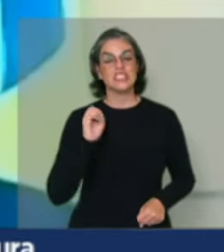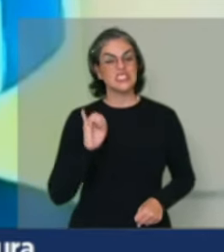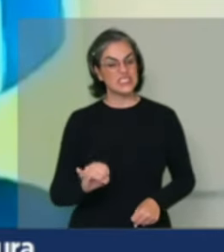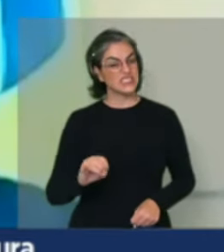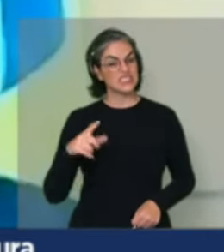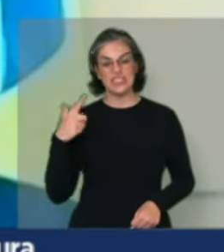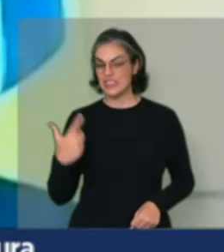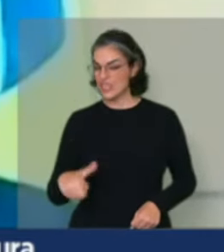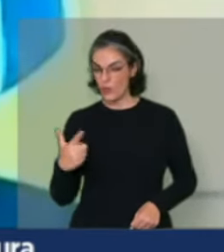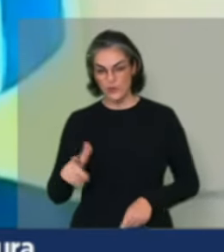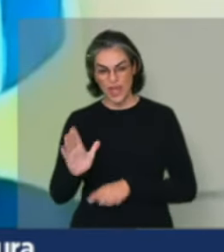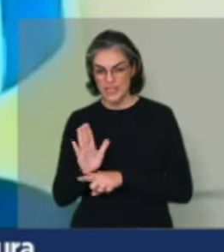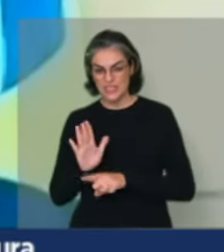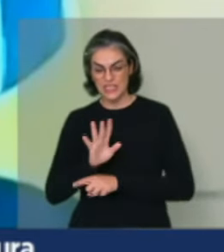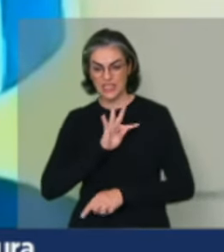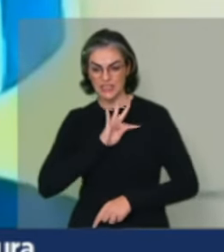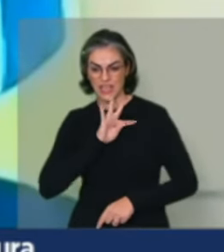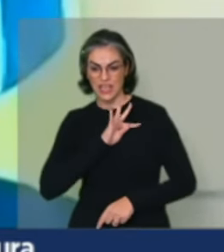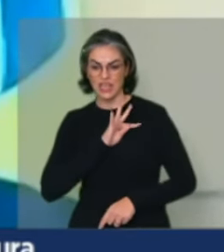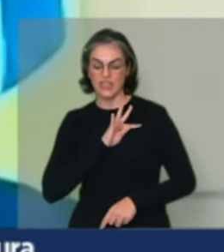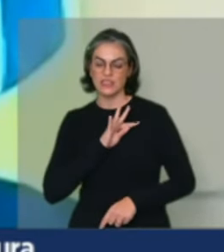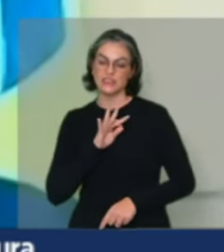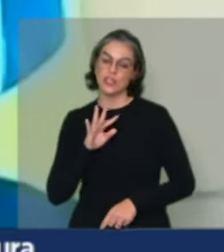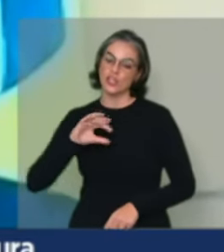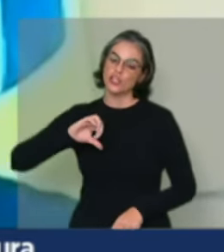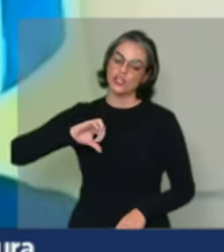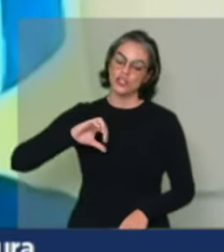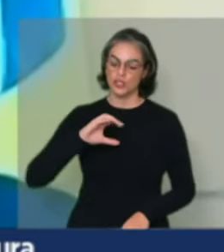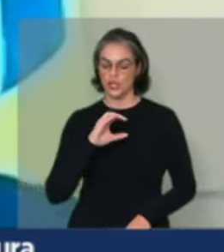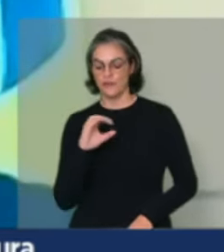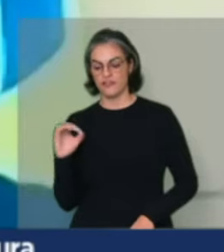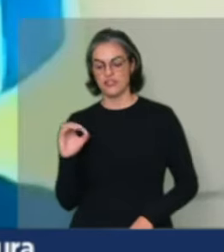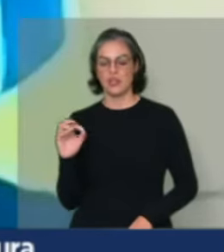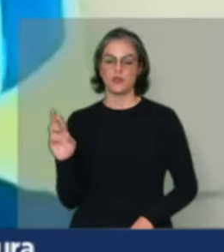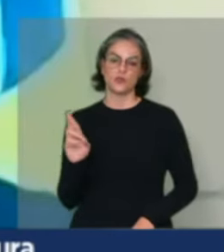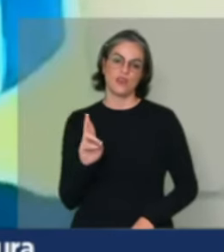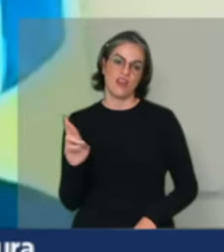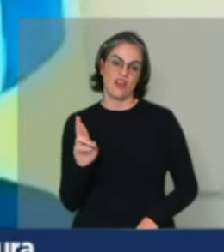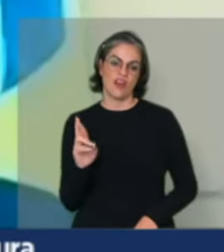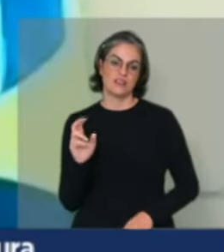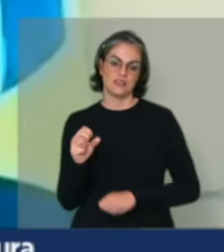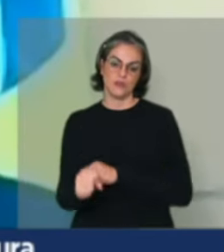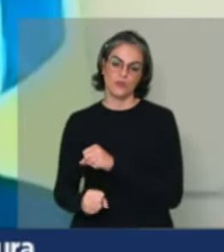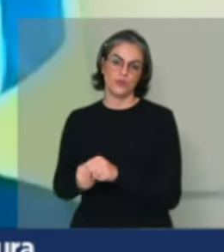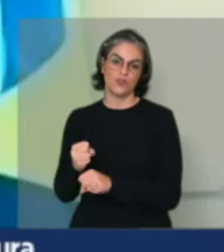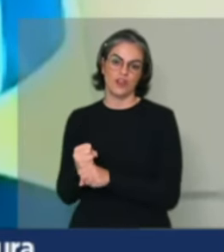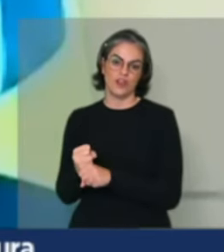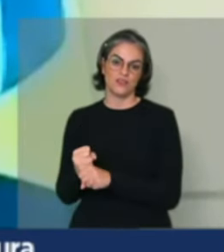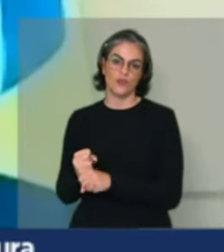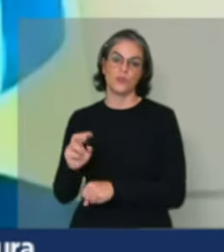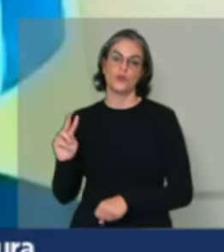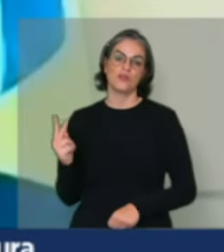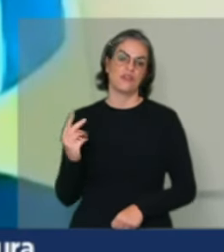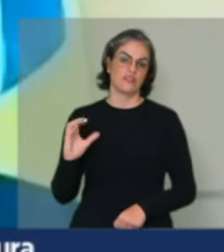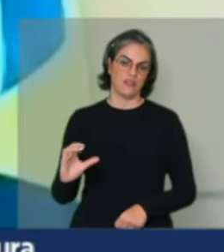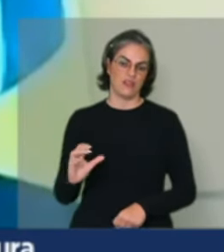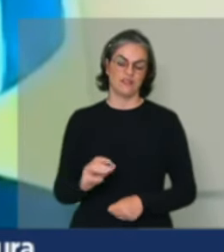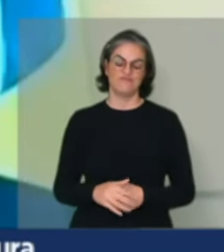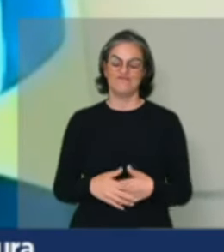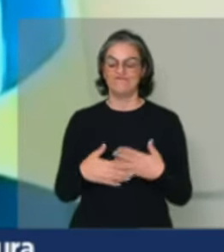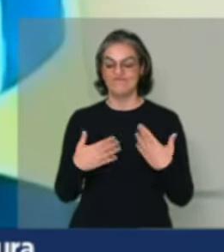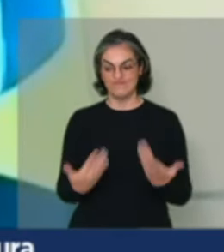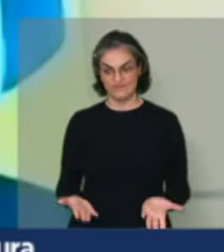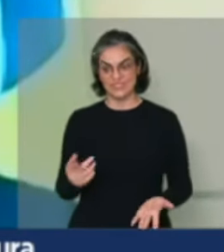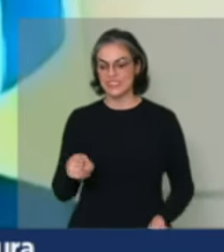técnica chegam a 900 reais por ano por hectare. Então, isso é fundamental